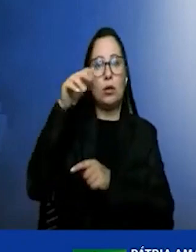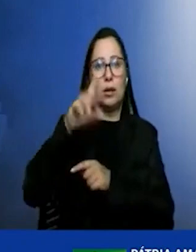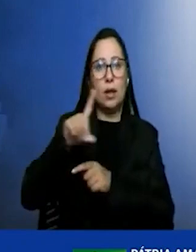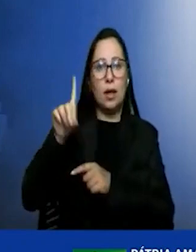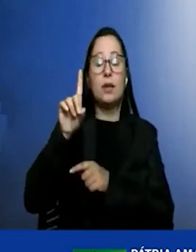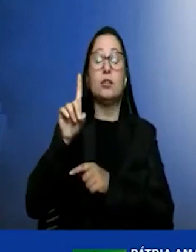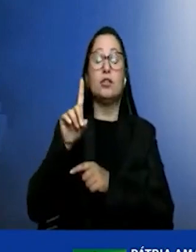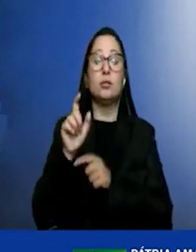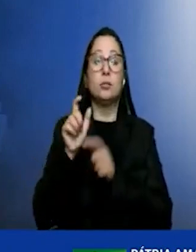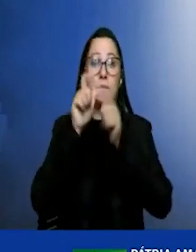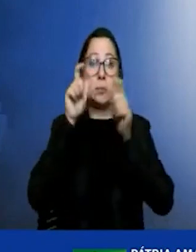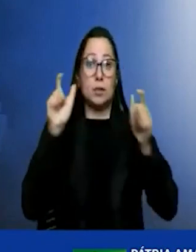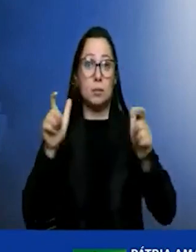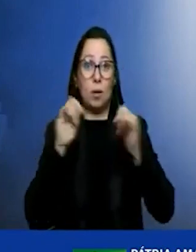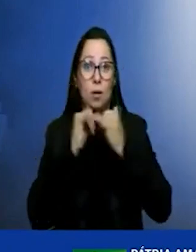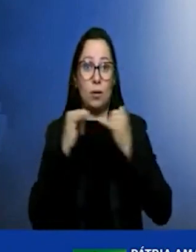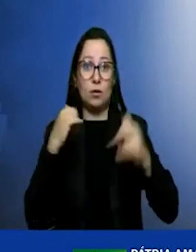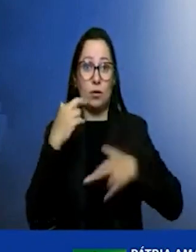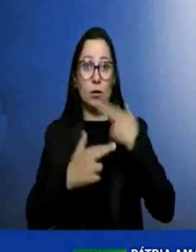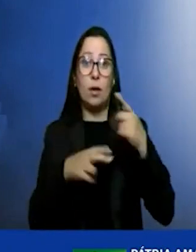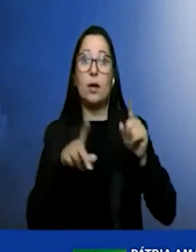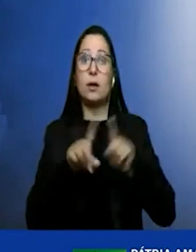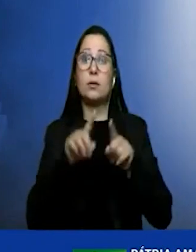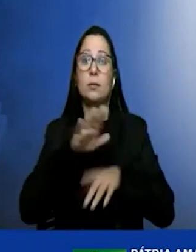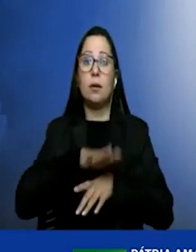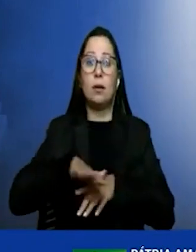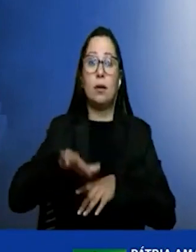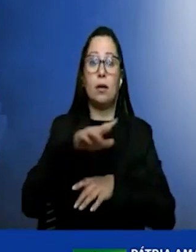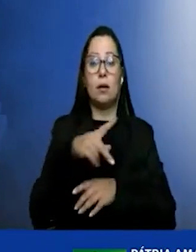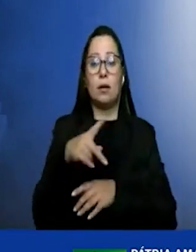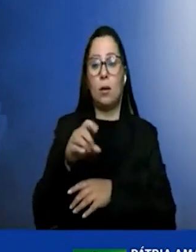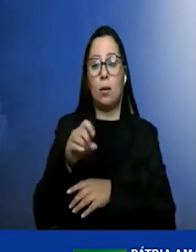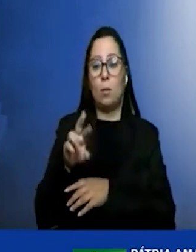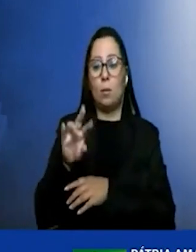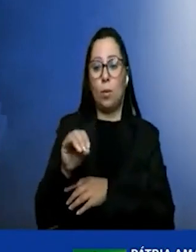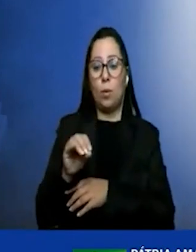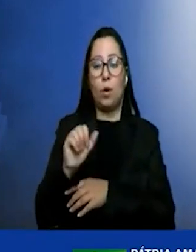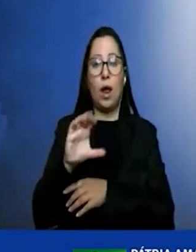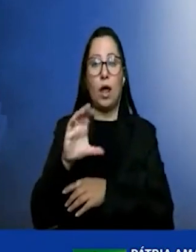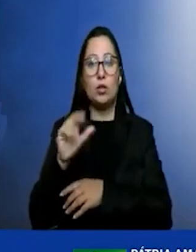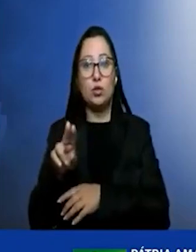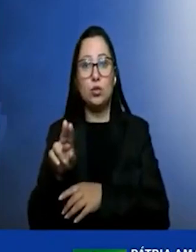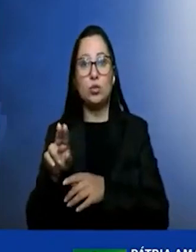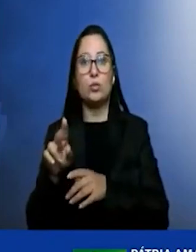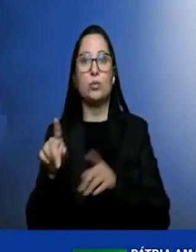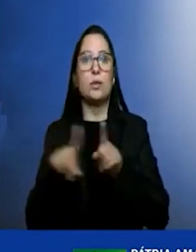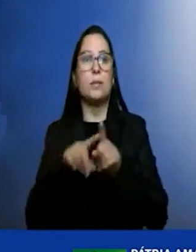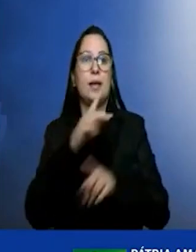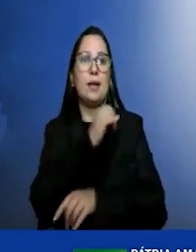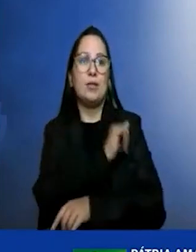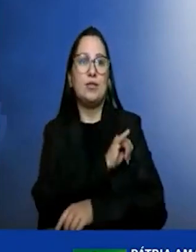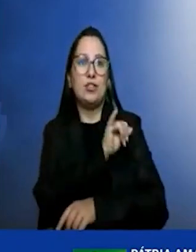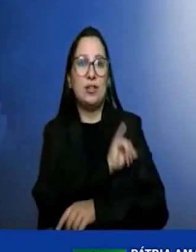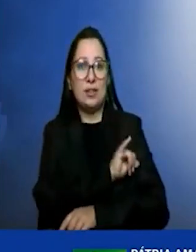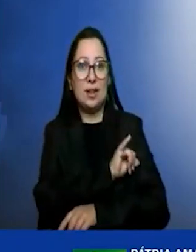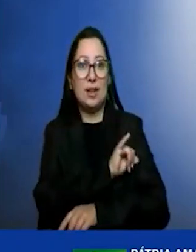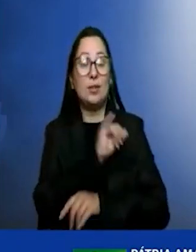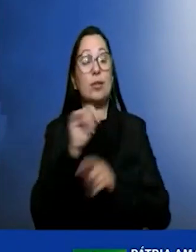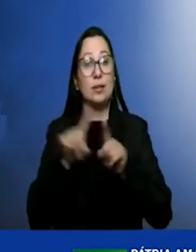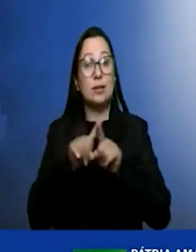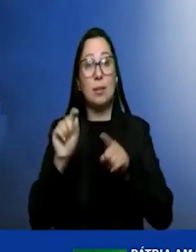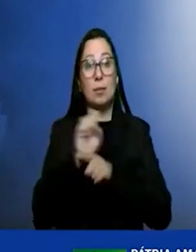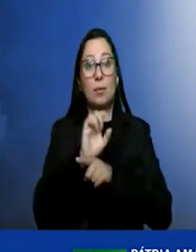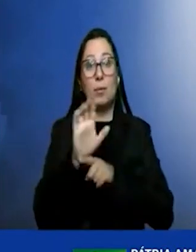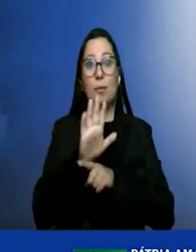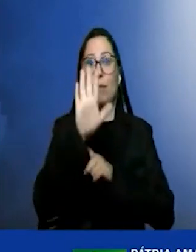renováveis também tem espaço para Porto de Açú como está investindo no Rio de Janeiro para ser um hub de também descarbonização da indústria brasileira